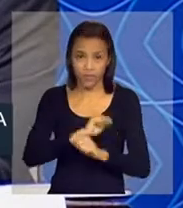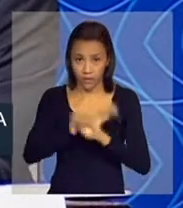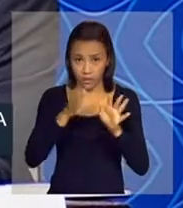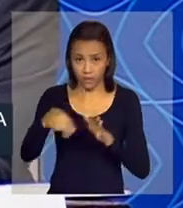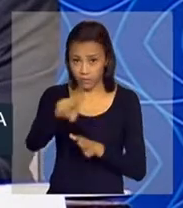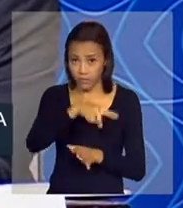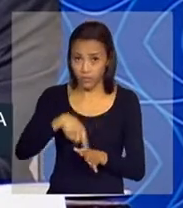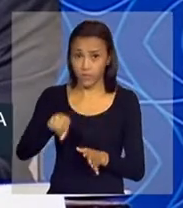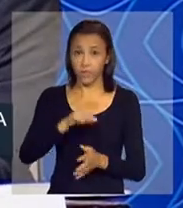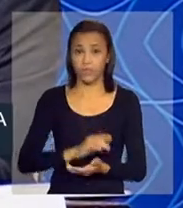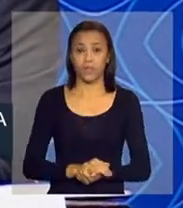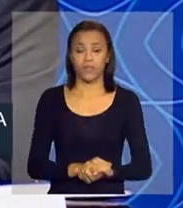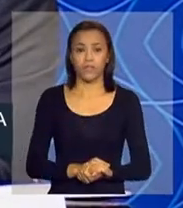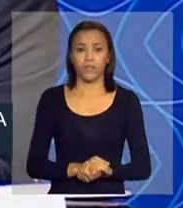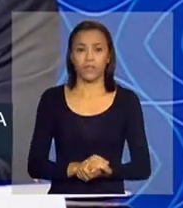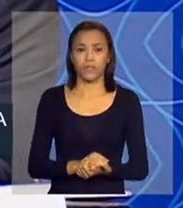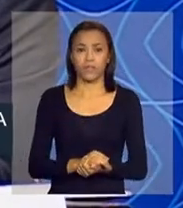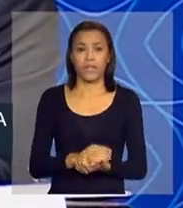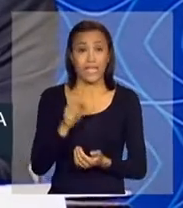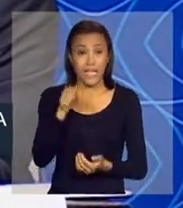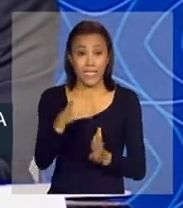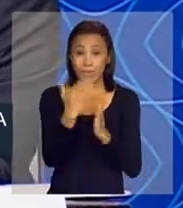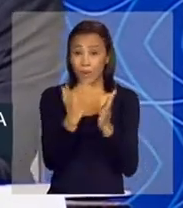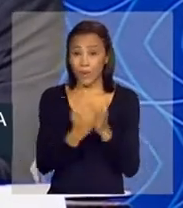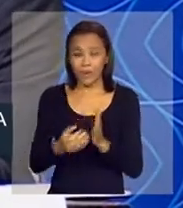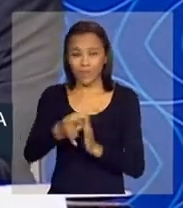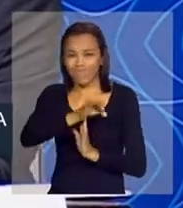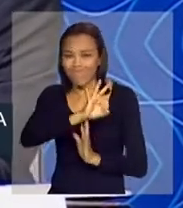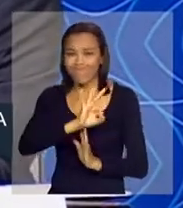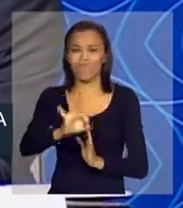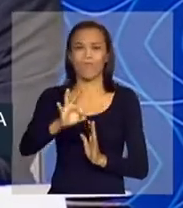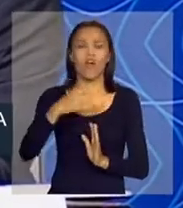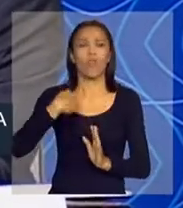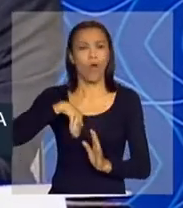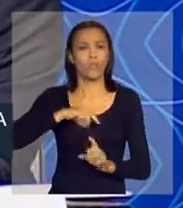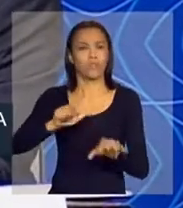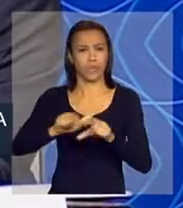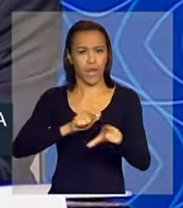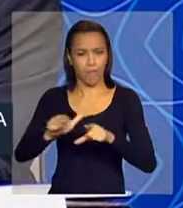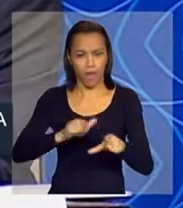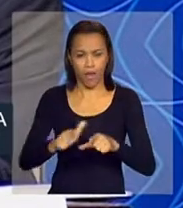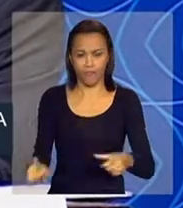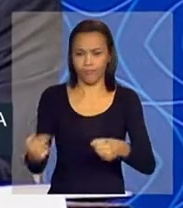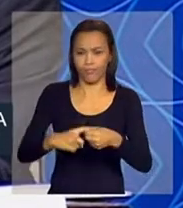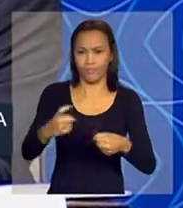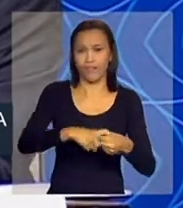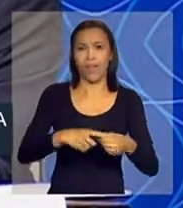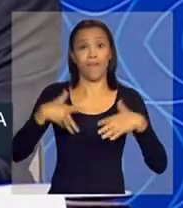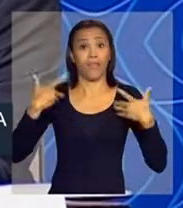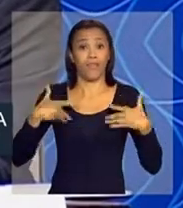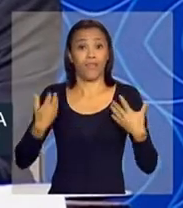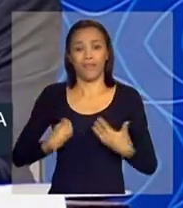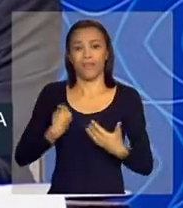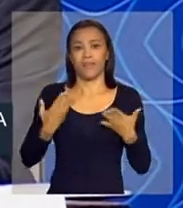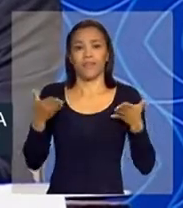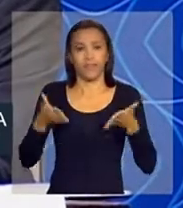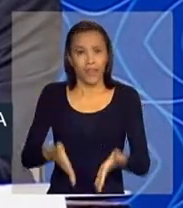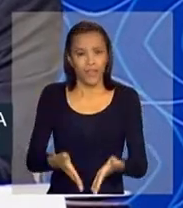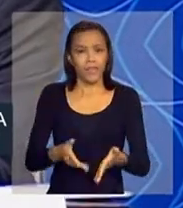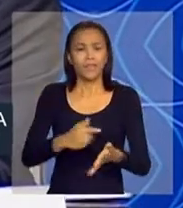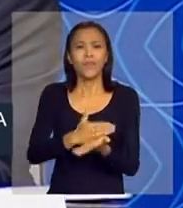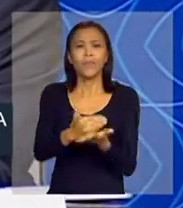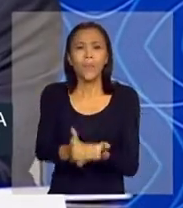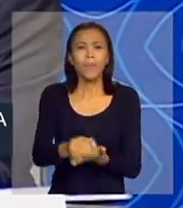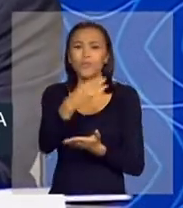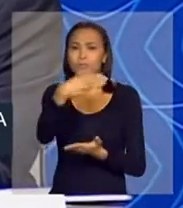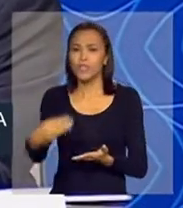vocês. A gente tem, esse programa é fantástico. Nós temos trabalhado em conjunto, é uma alegria imensa estar aqui. Desde o início, quando o ministro Vicente